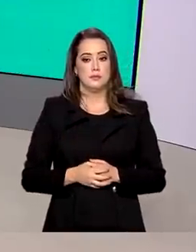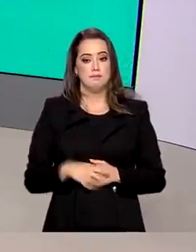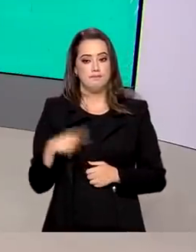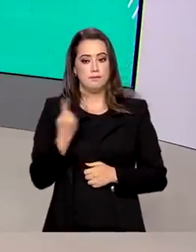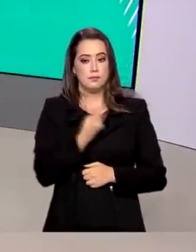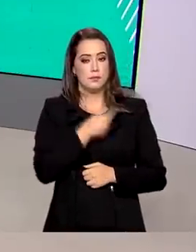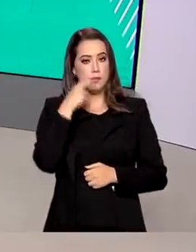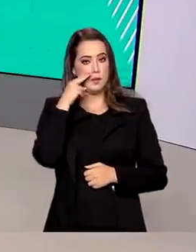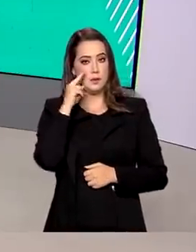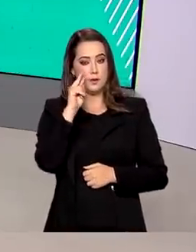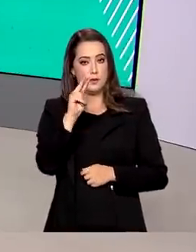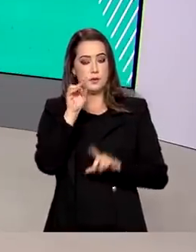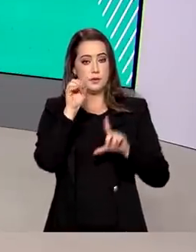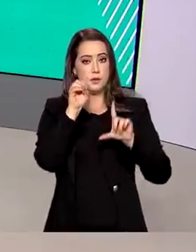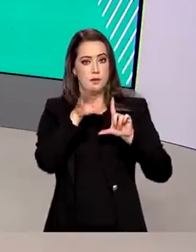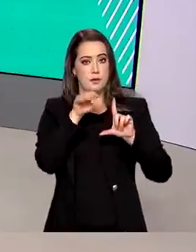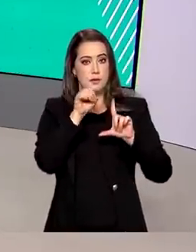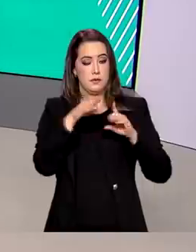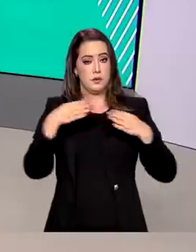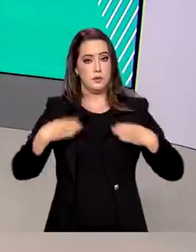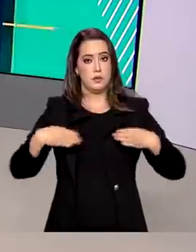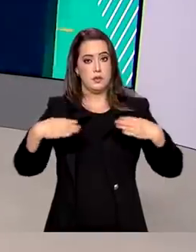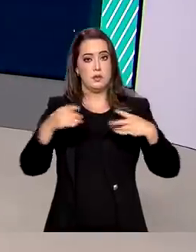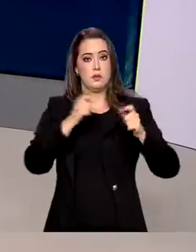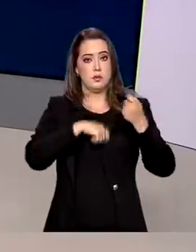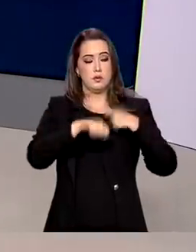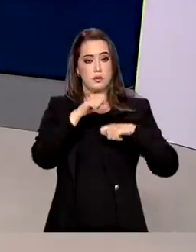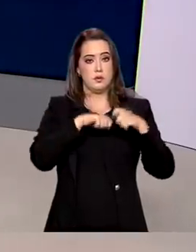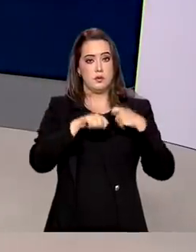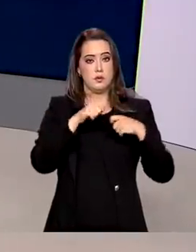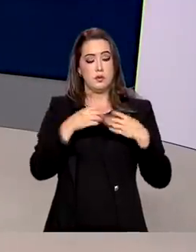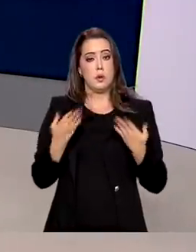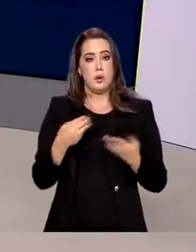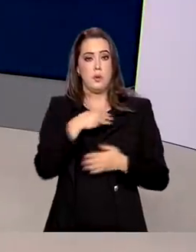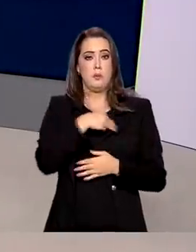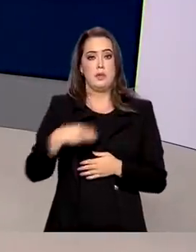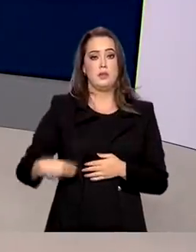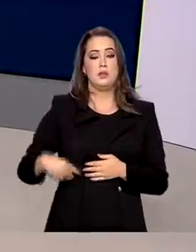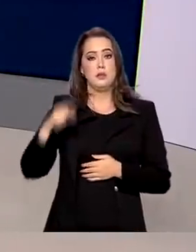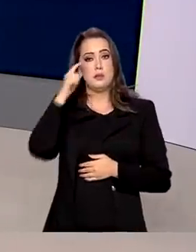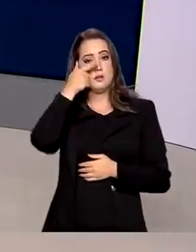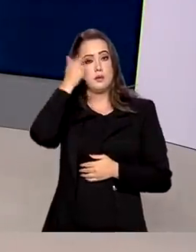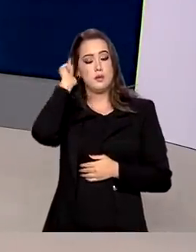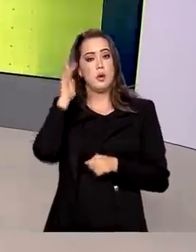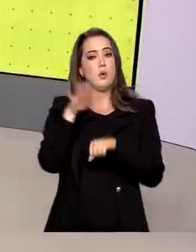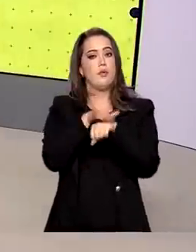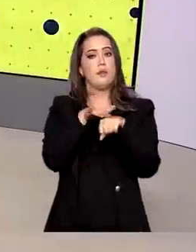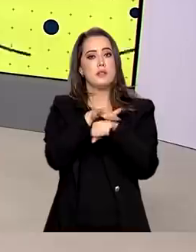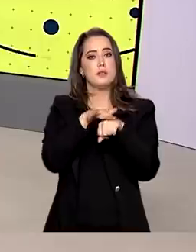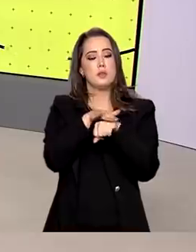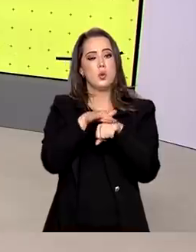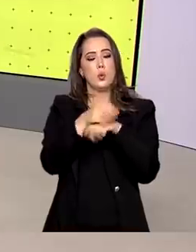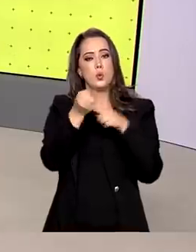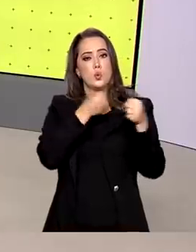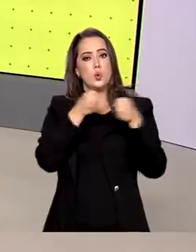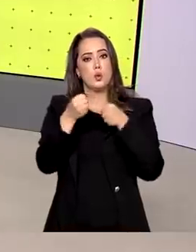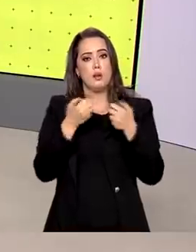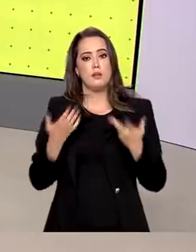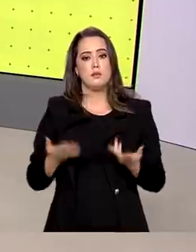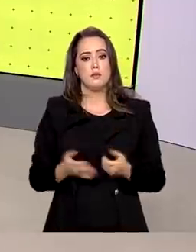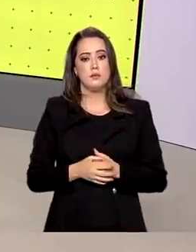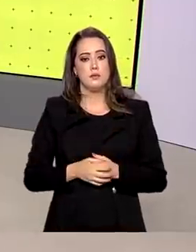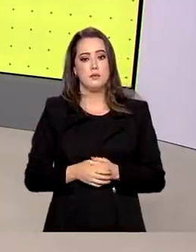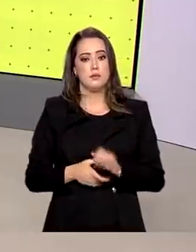acompanhando ao vivo, direto do Ministério da Economia, o ministro Paulo Guedes, que conversa com os jornalistas. O ministro,